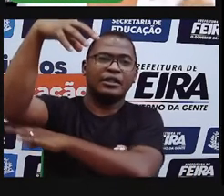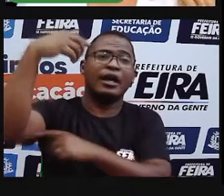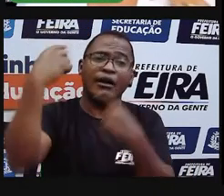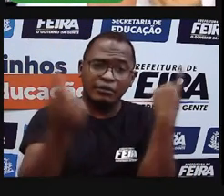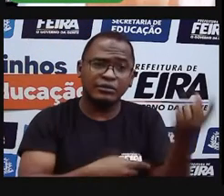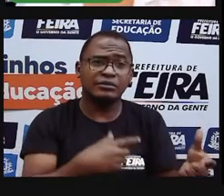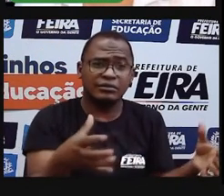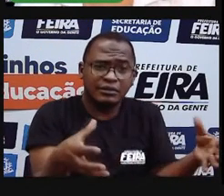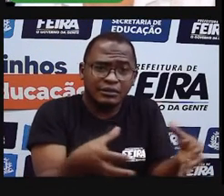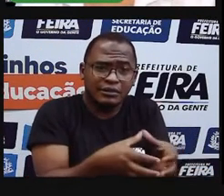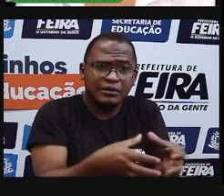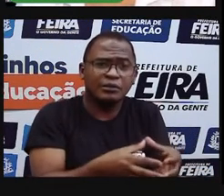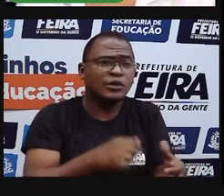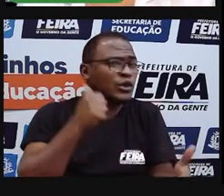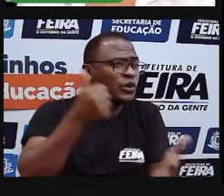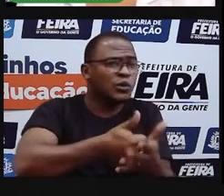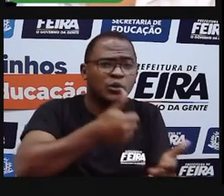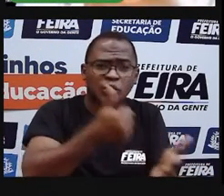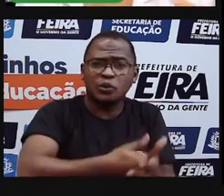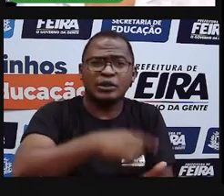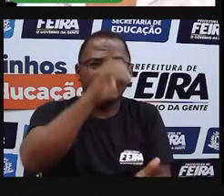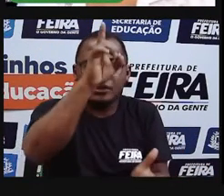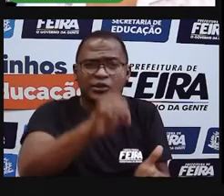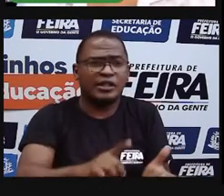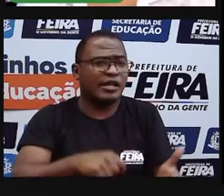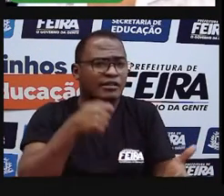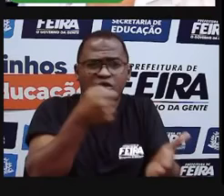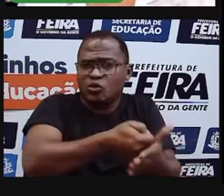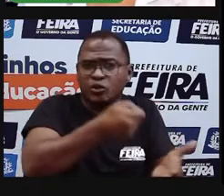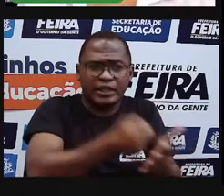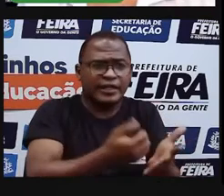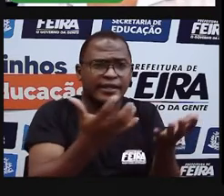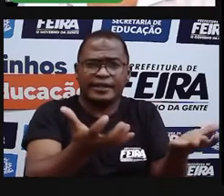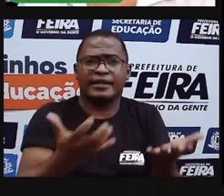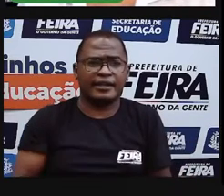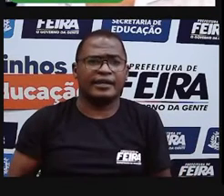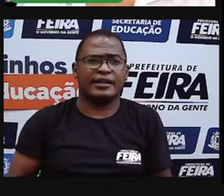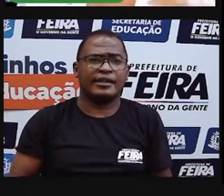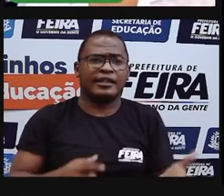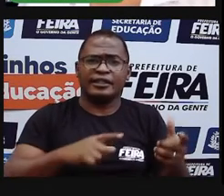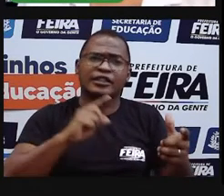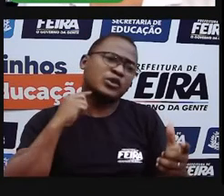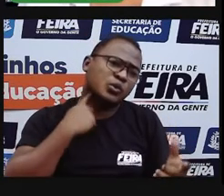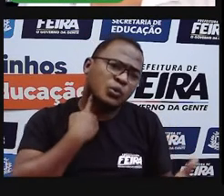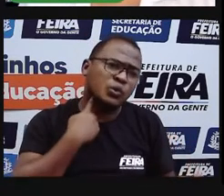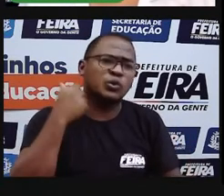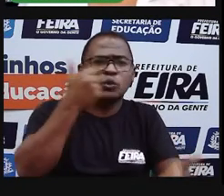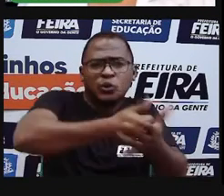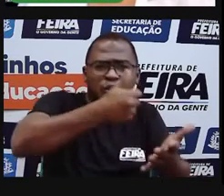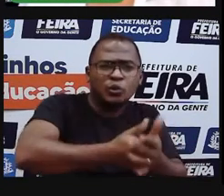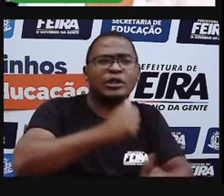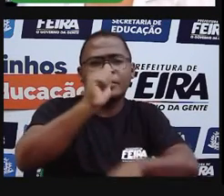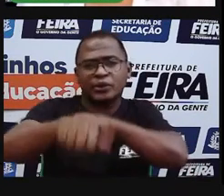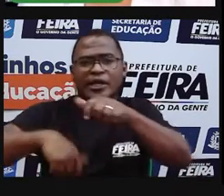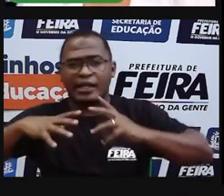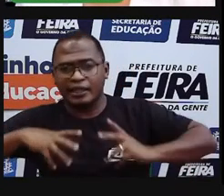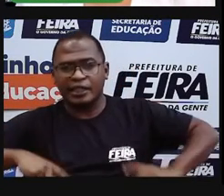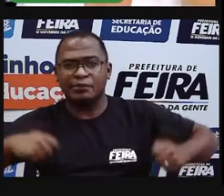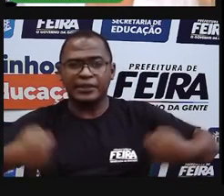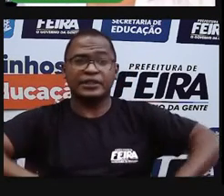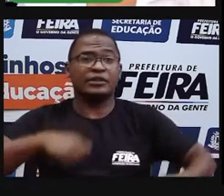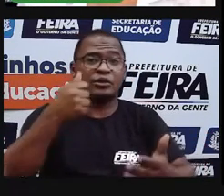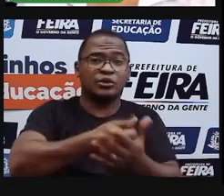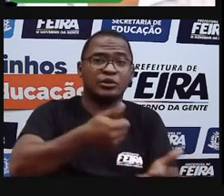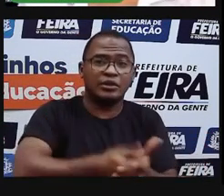tem bairros que lutam pelo direito daquela localidade, né? Para o bem daquela comunidade. Tem outras que nem tanto. Então, a gente vê aí, né?